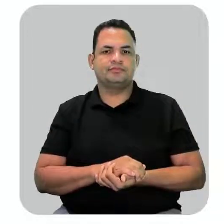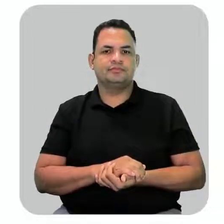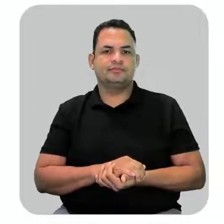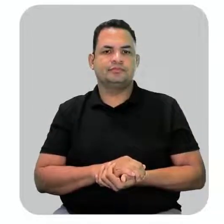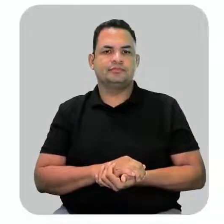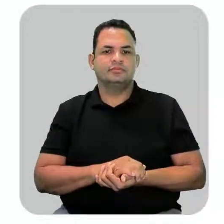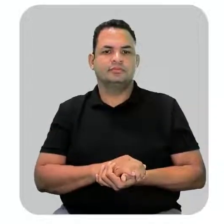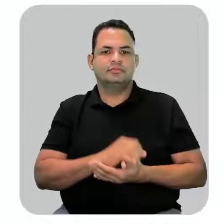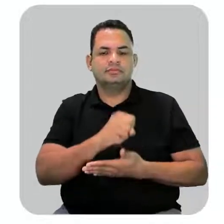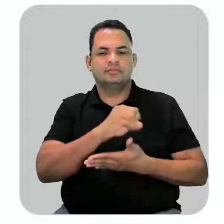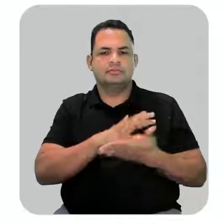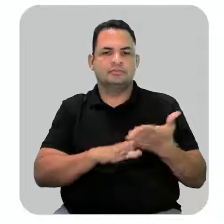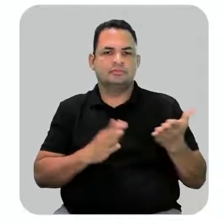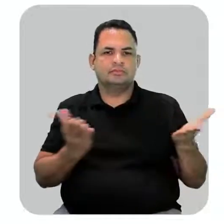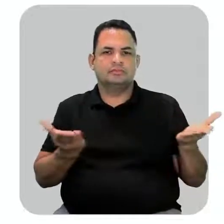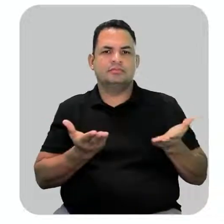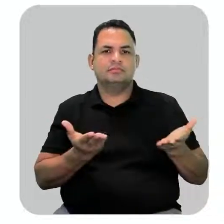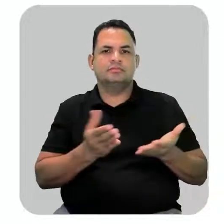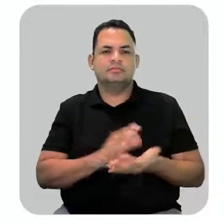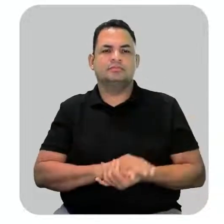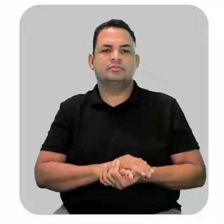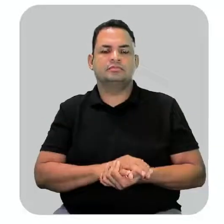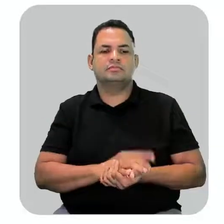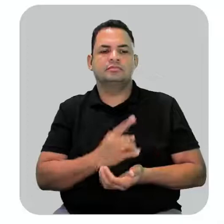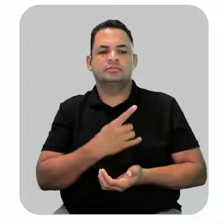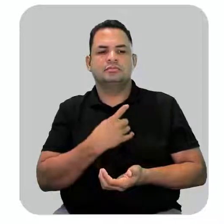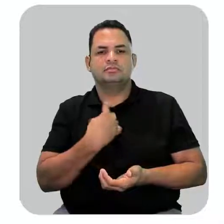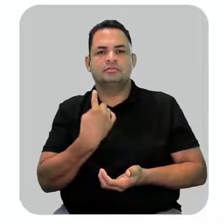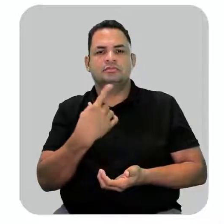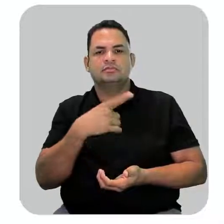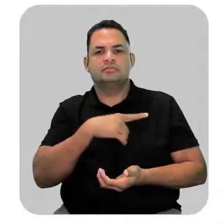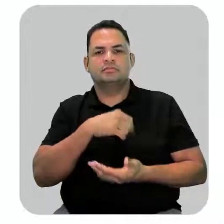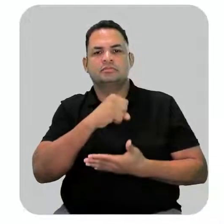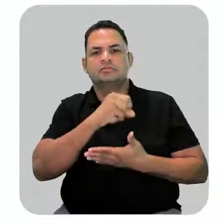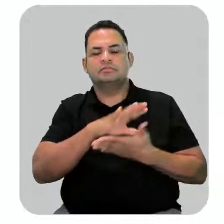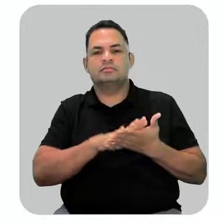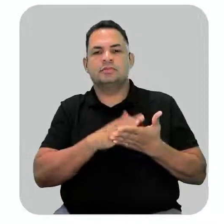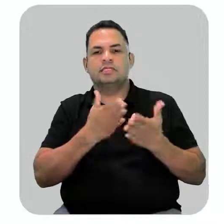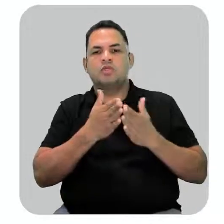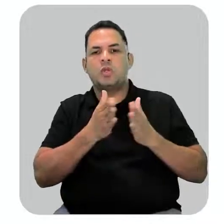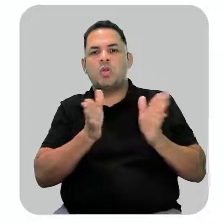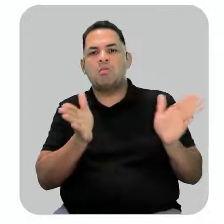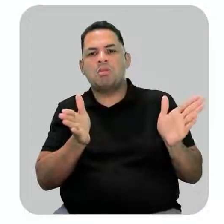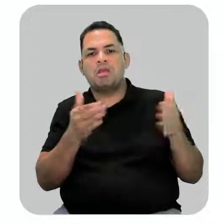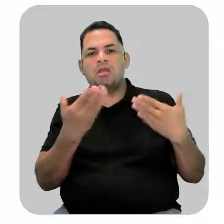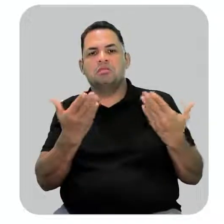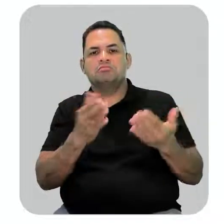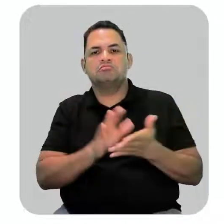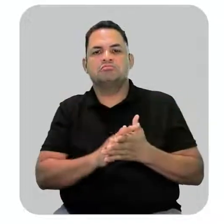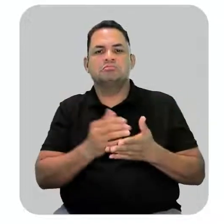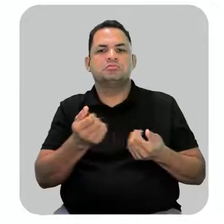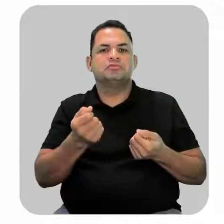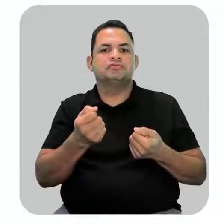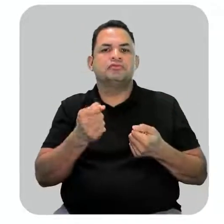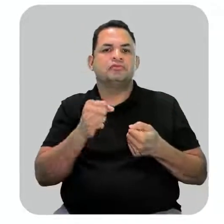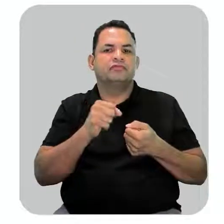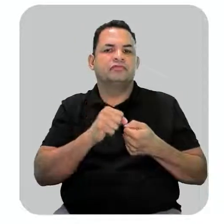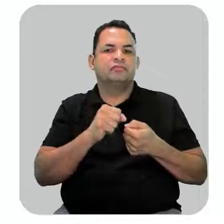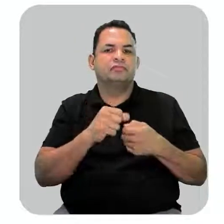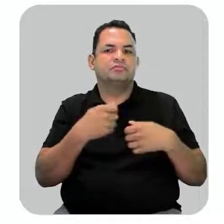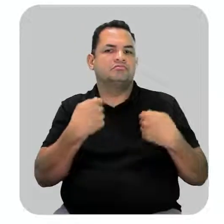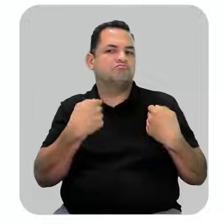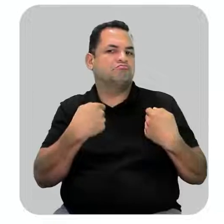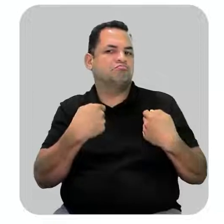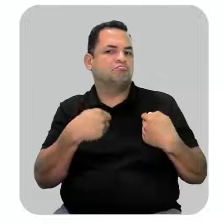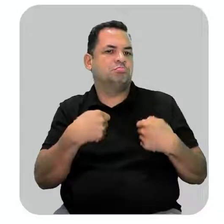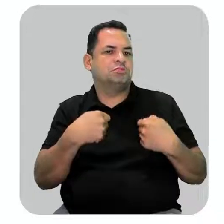Na atividade de hoje, nós tivemos algumas questões abertas, né? Questões que vocês tiveram que resolver sem ter